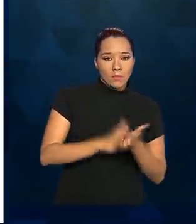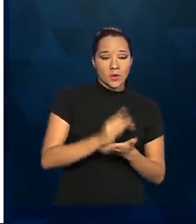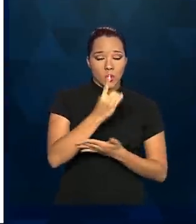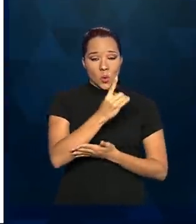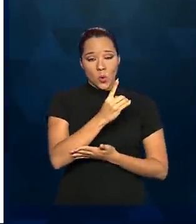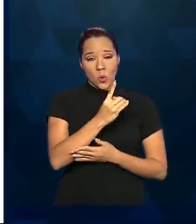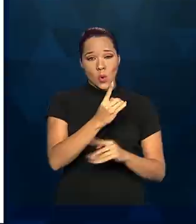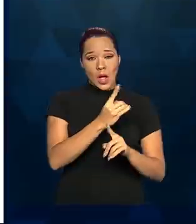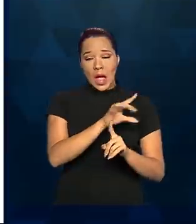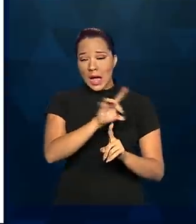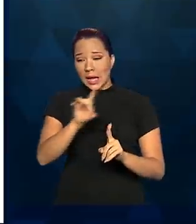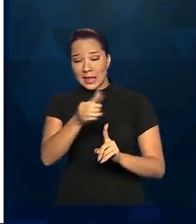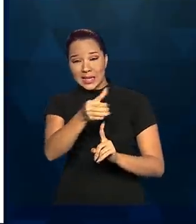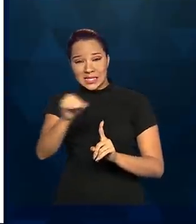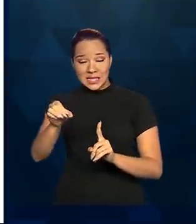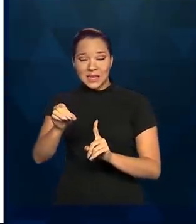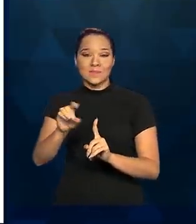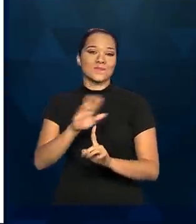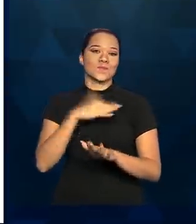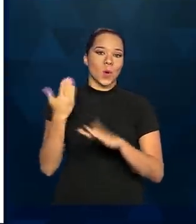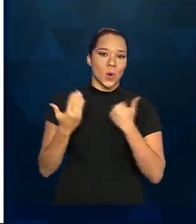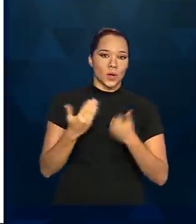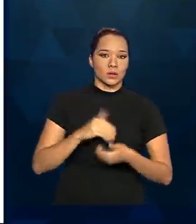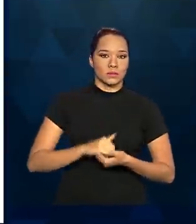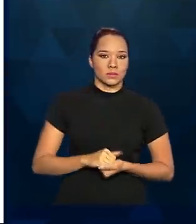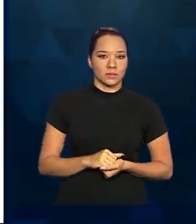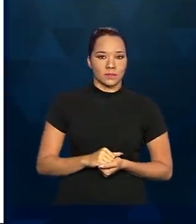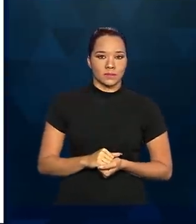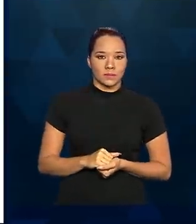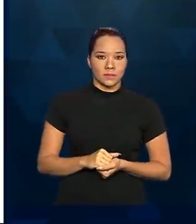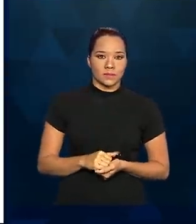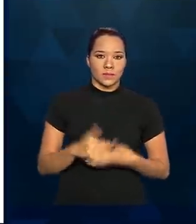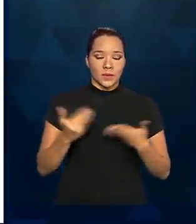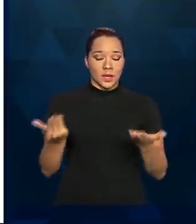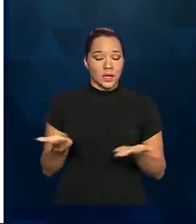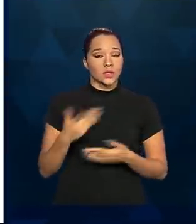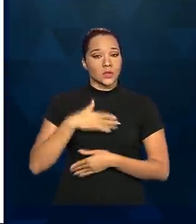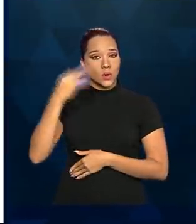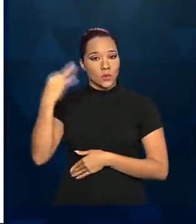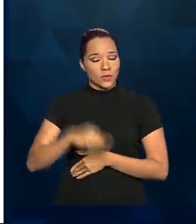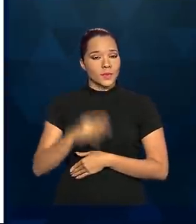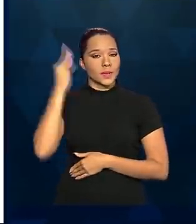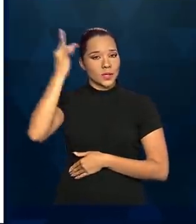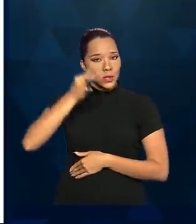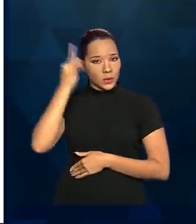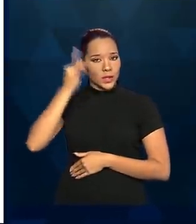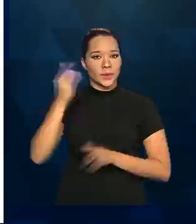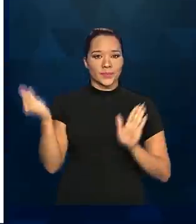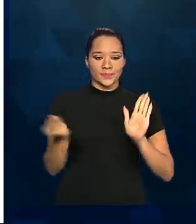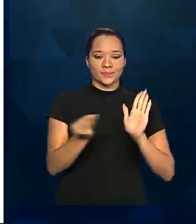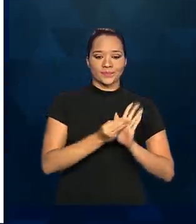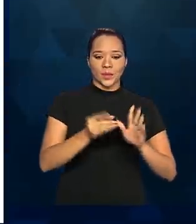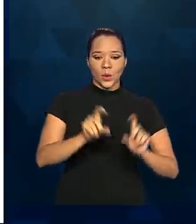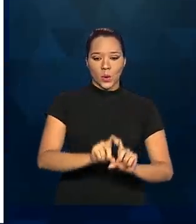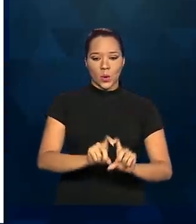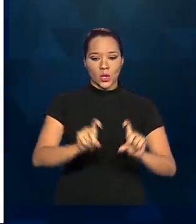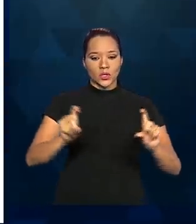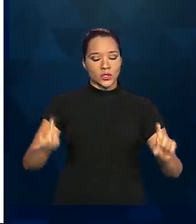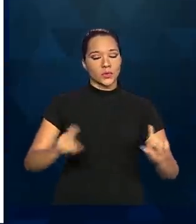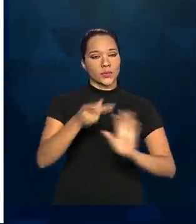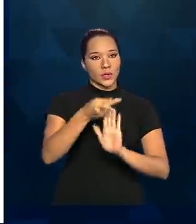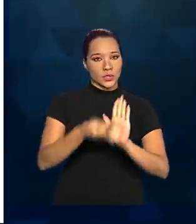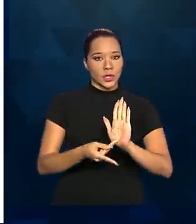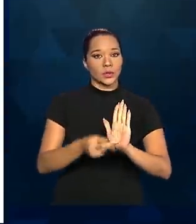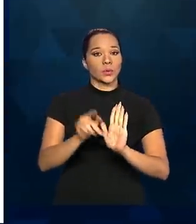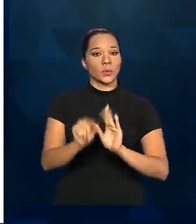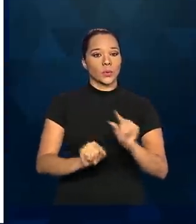infectados pelo coronavírus vai a óbito. E a gente confirma a teoria que está expressa no logotipo do próprio projeto,